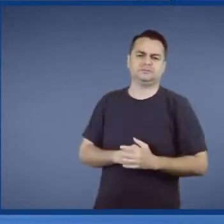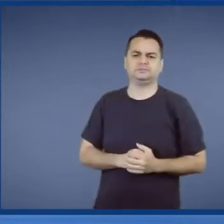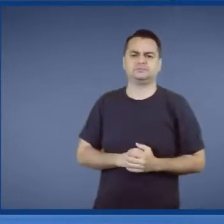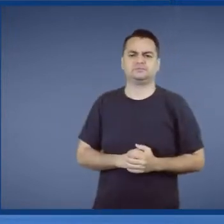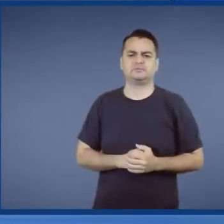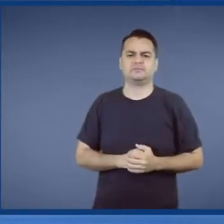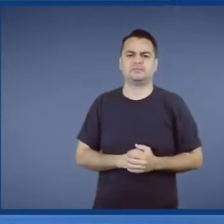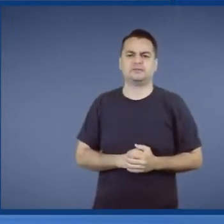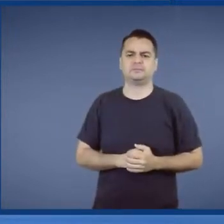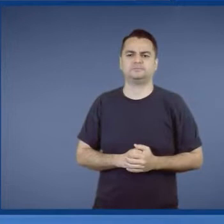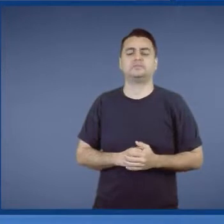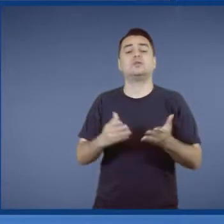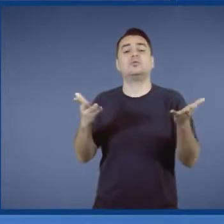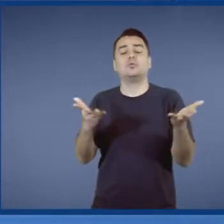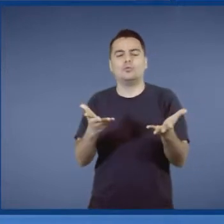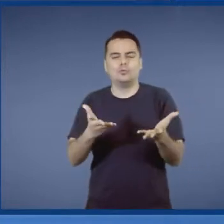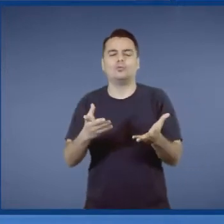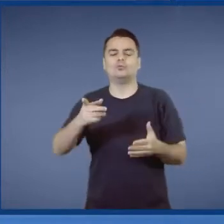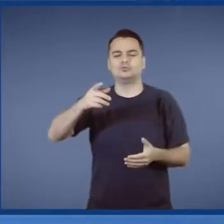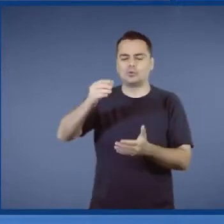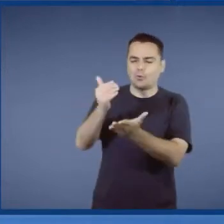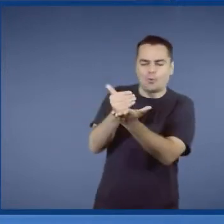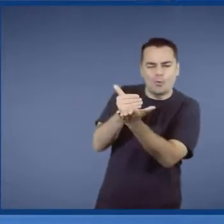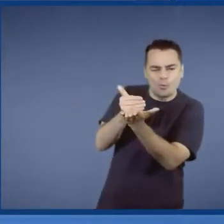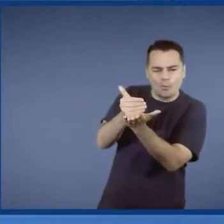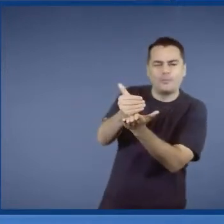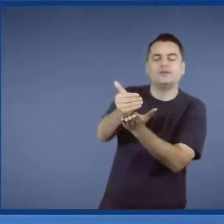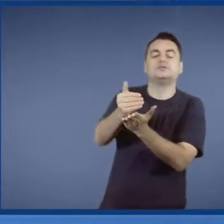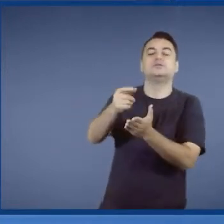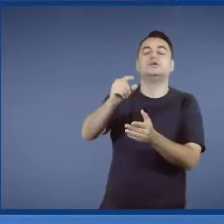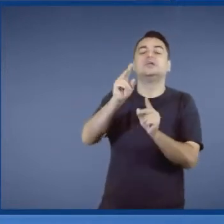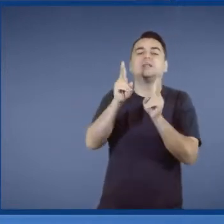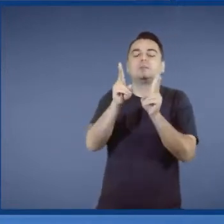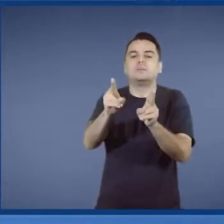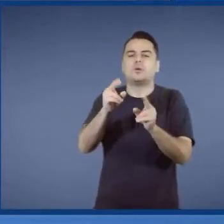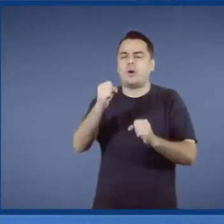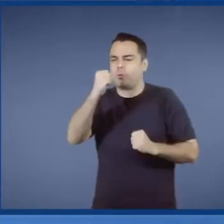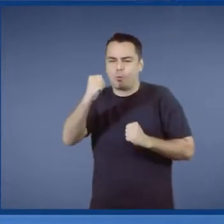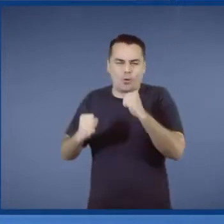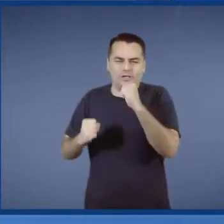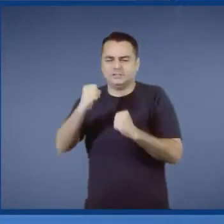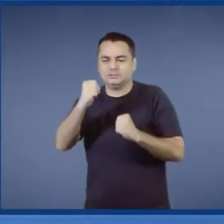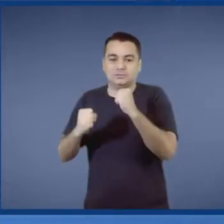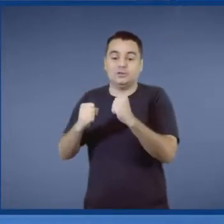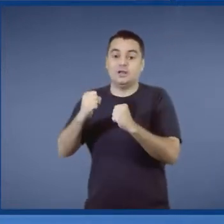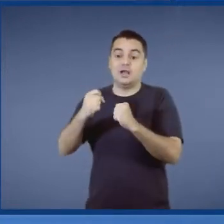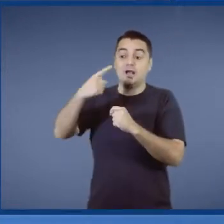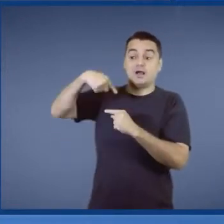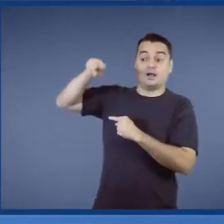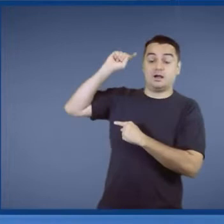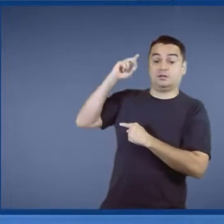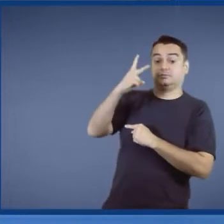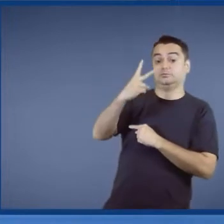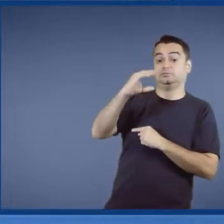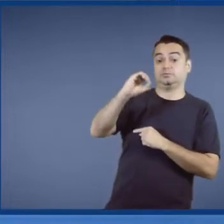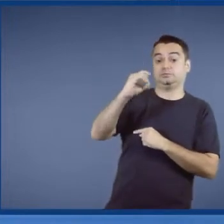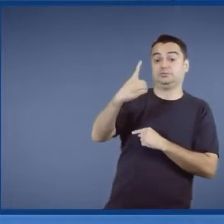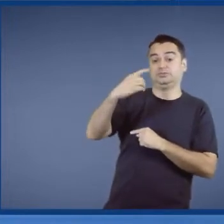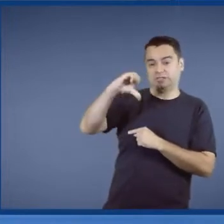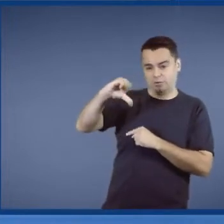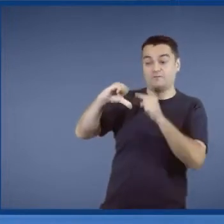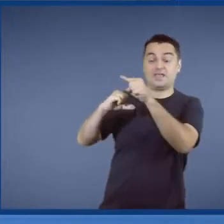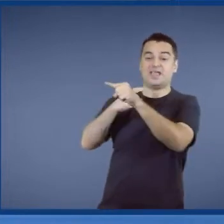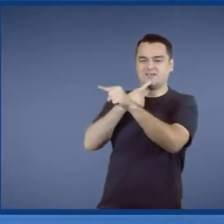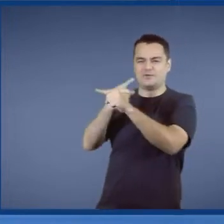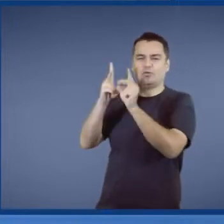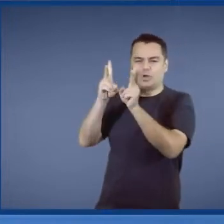Gente, aqui entrou na nossa corrida de revezamento. Eu recebi um bastão em 2019, corri o melhor que pude. E agora